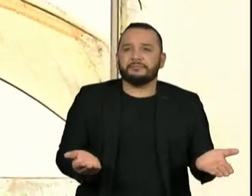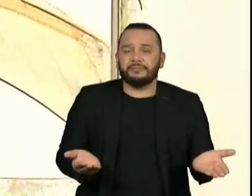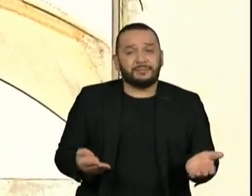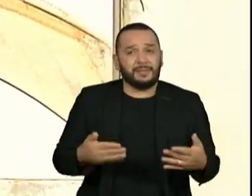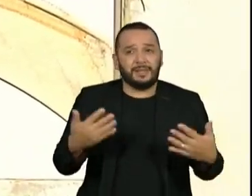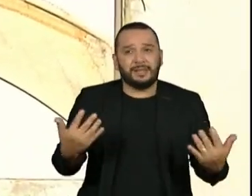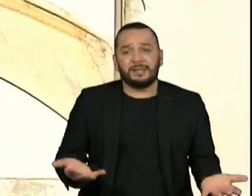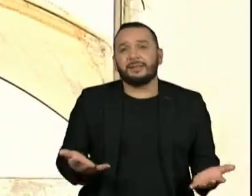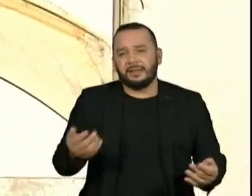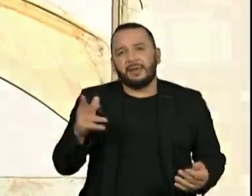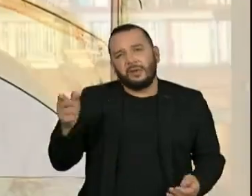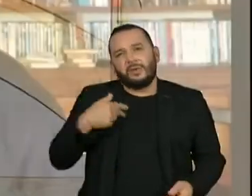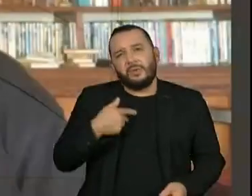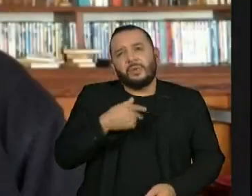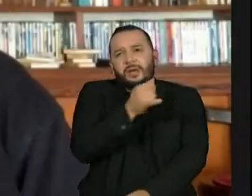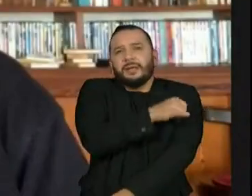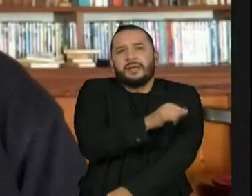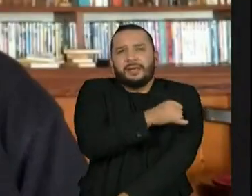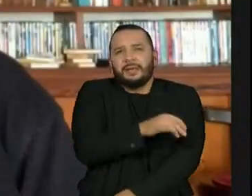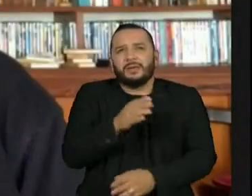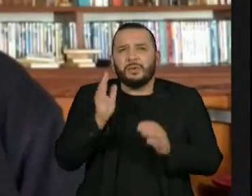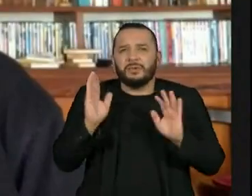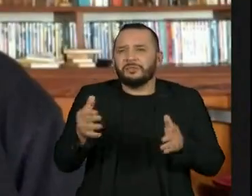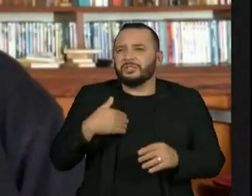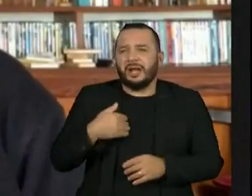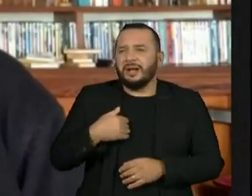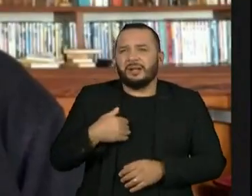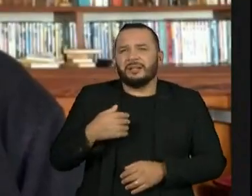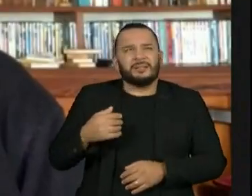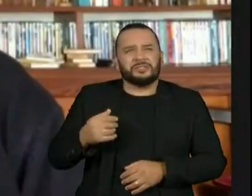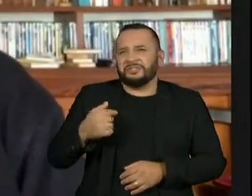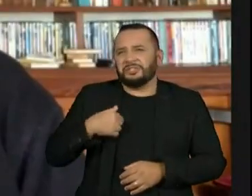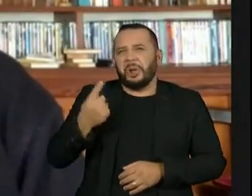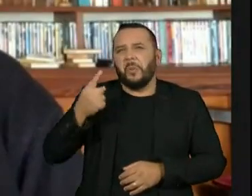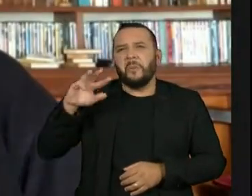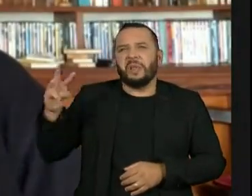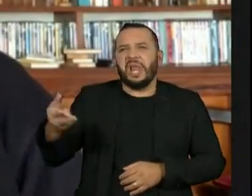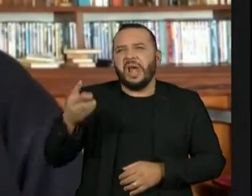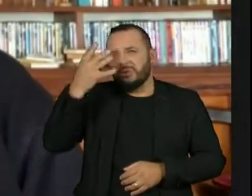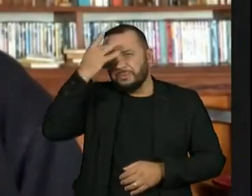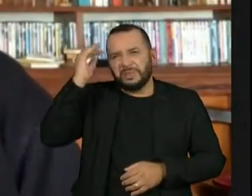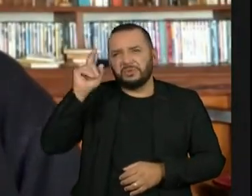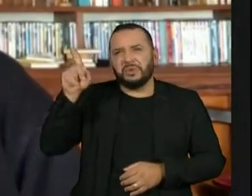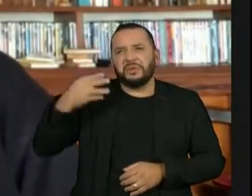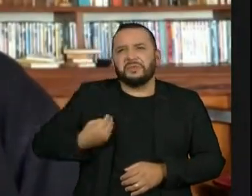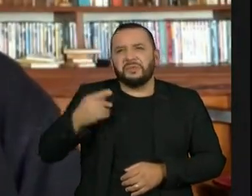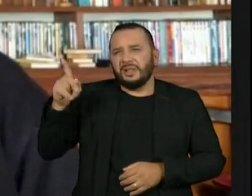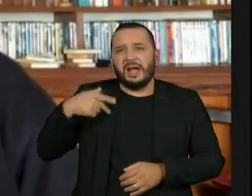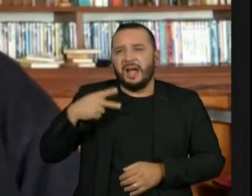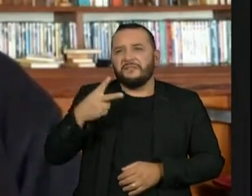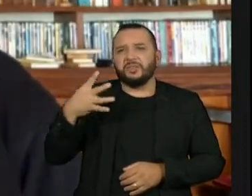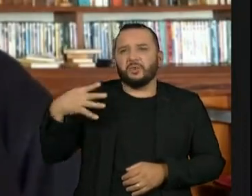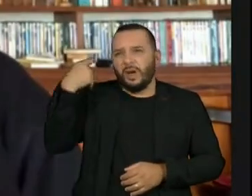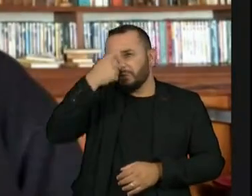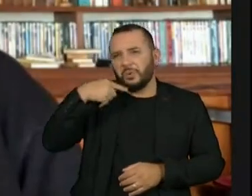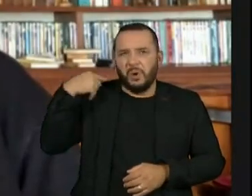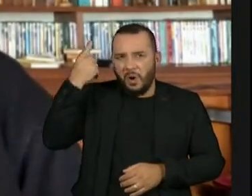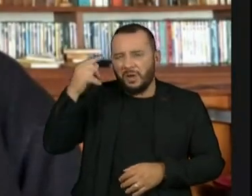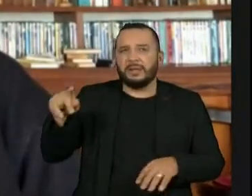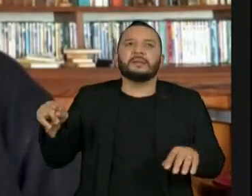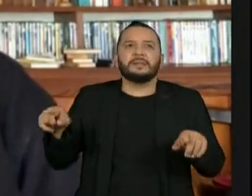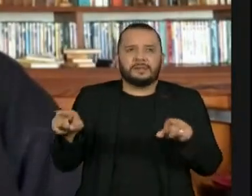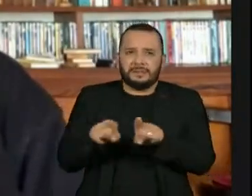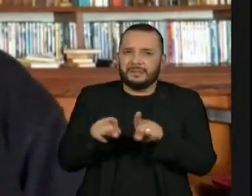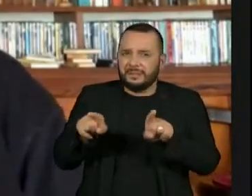Então, o Rio era uma cidade já com um milhão e tantos mil habitantes e ficava acordado a noite inteira, tinha 20